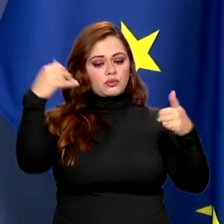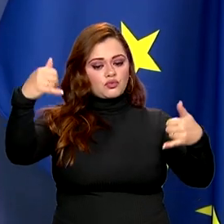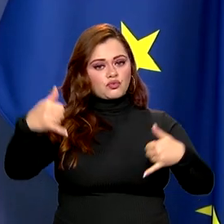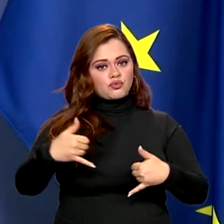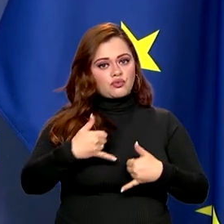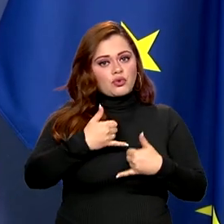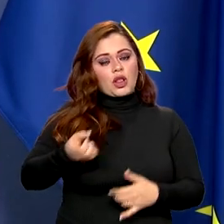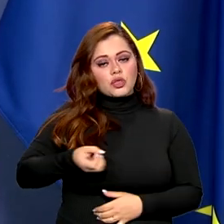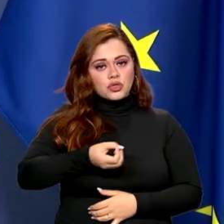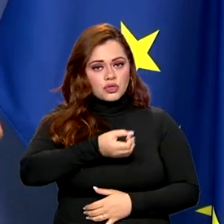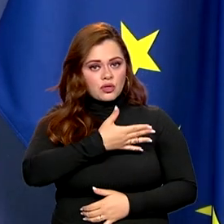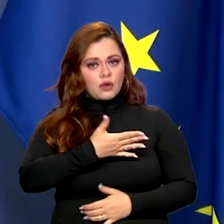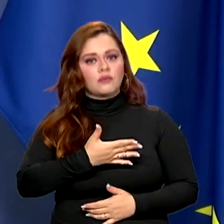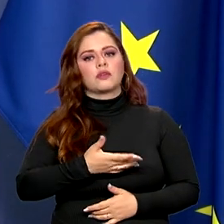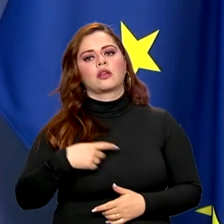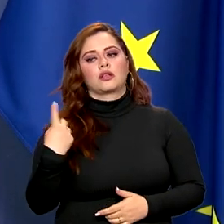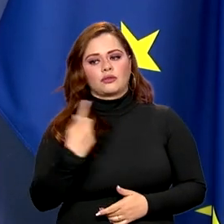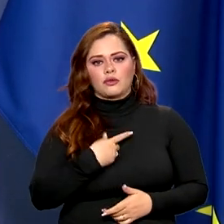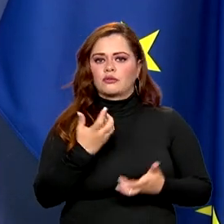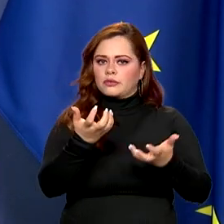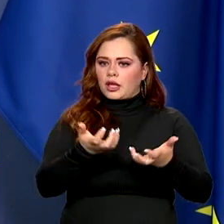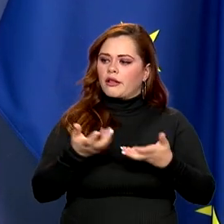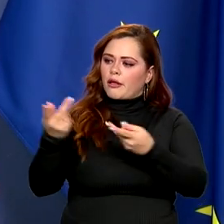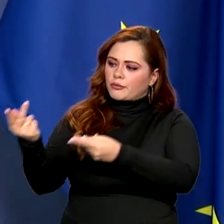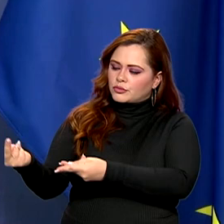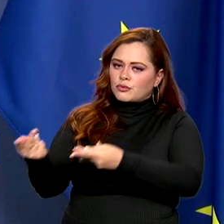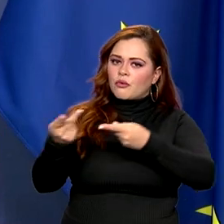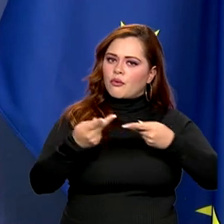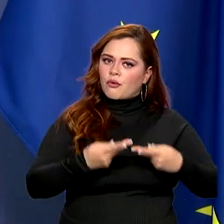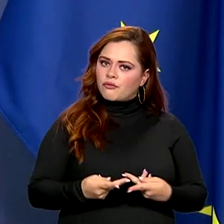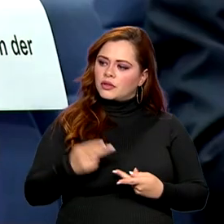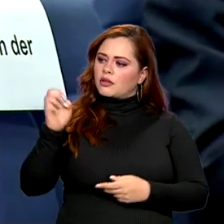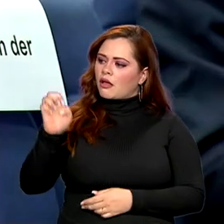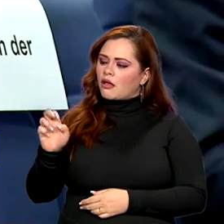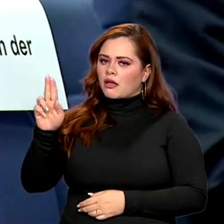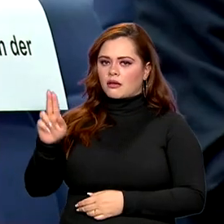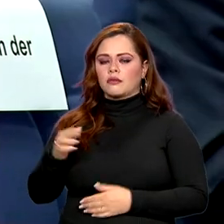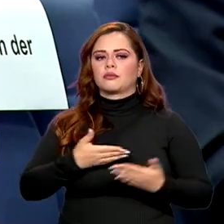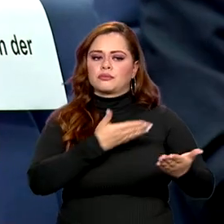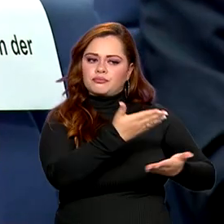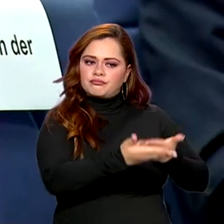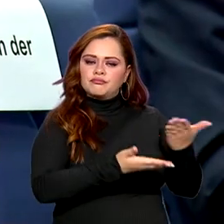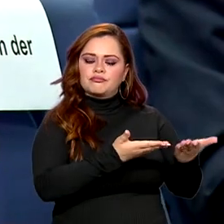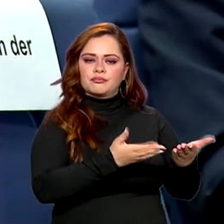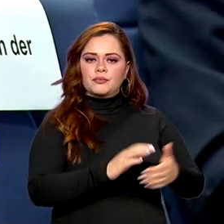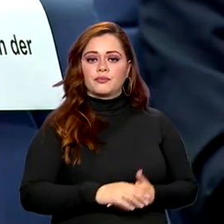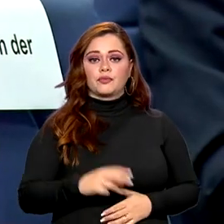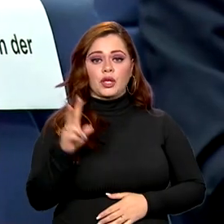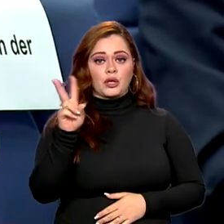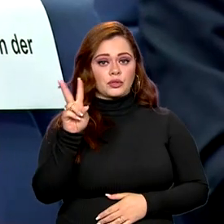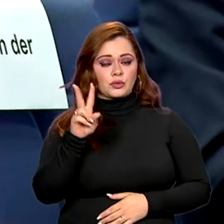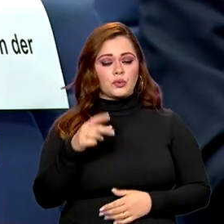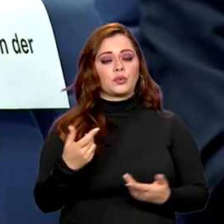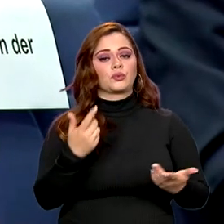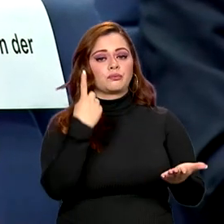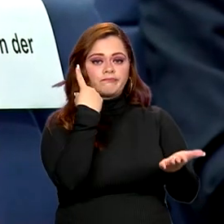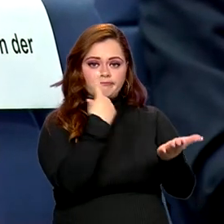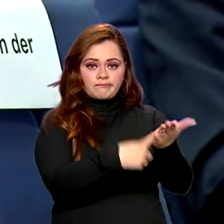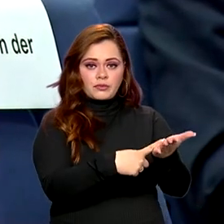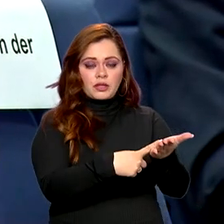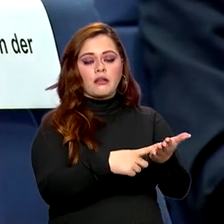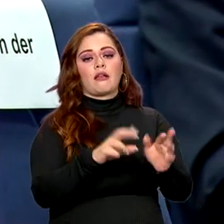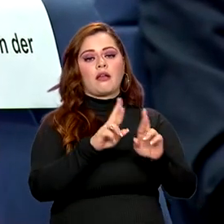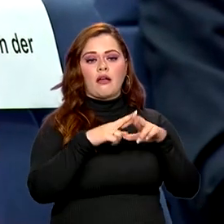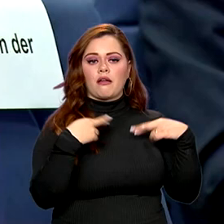programa esse que nós queremos convidar a União Europeia a participar. O segundo compromisso do dia foi o Fórum Empresarial